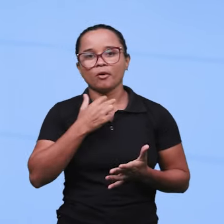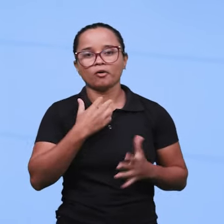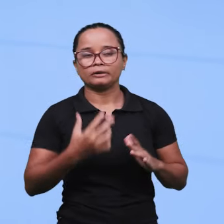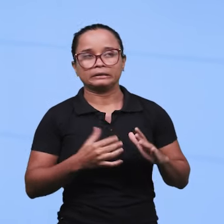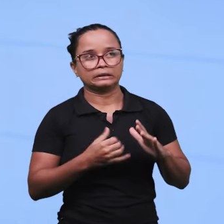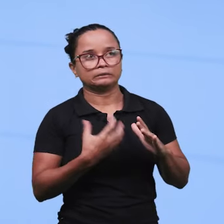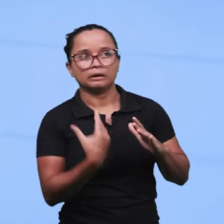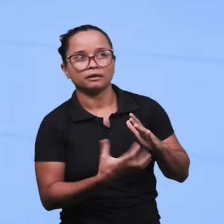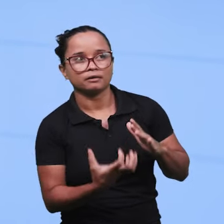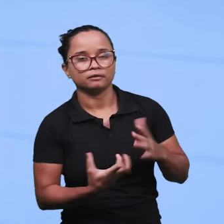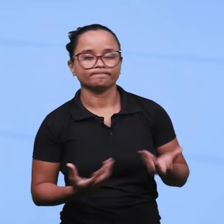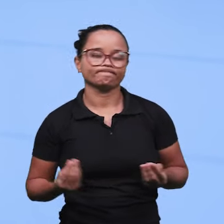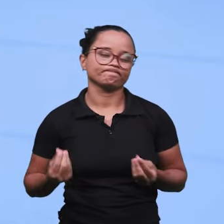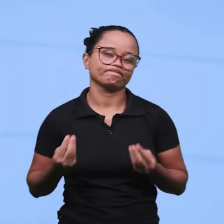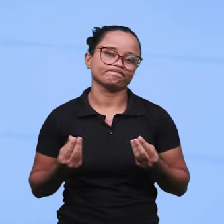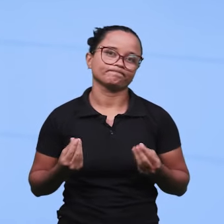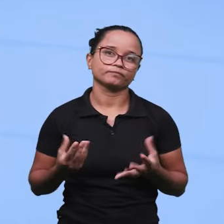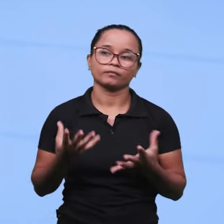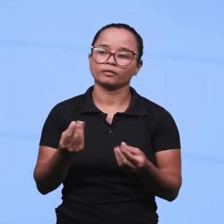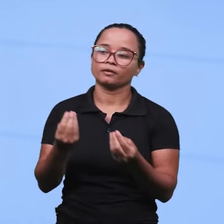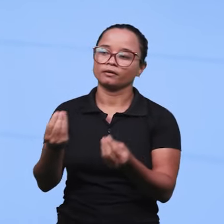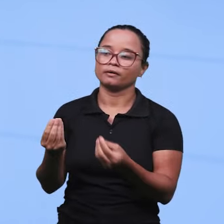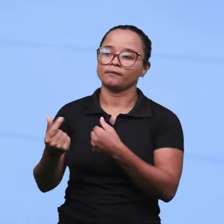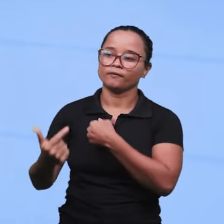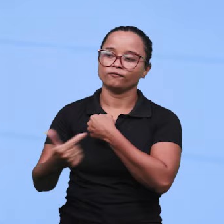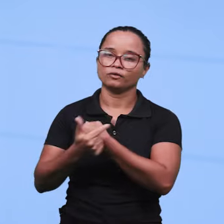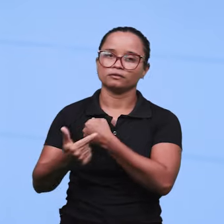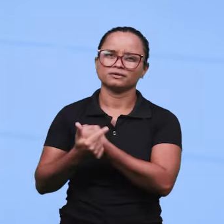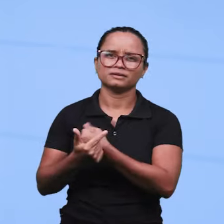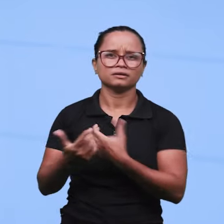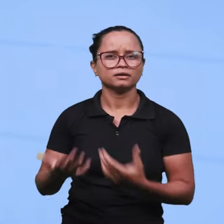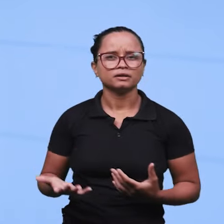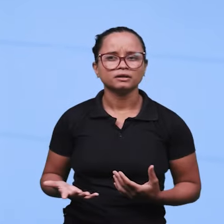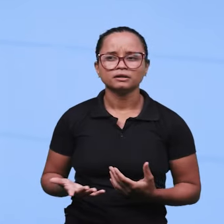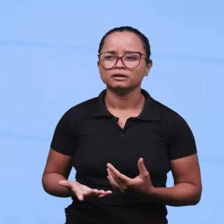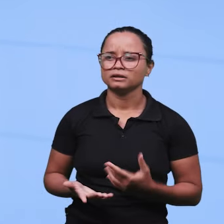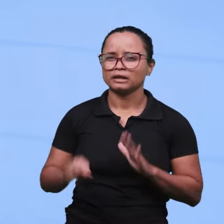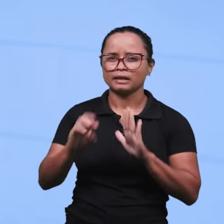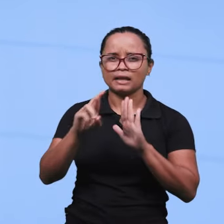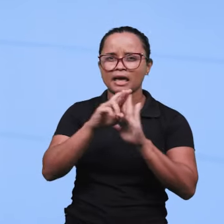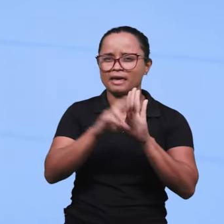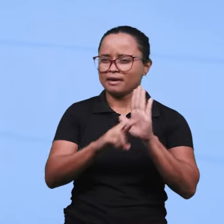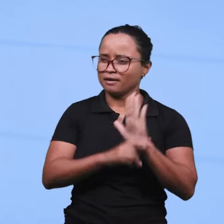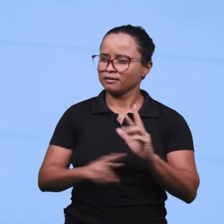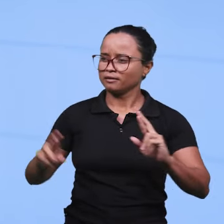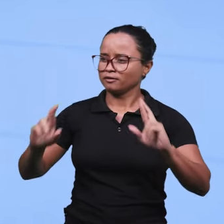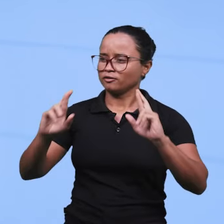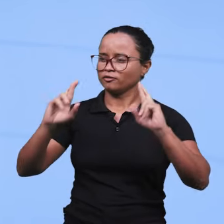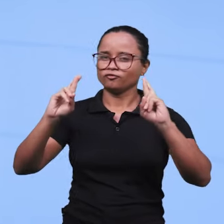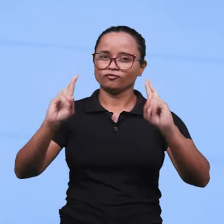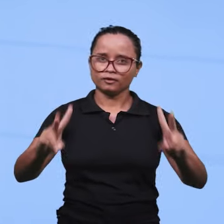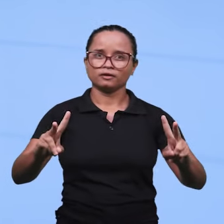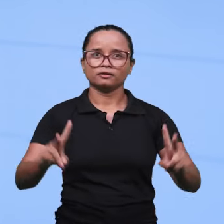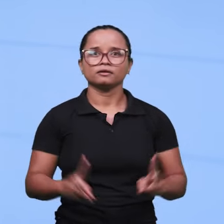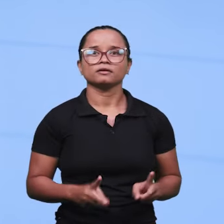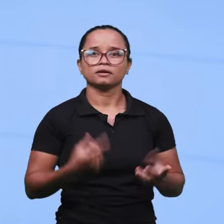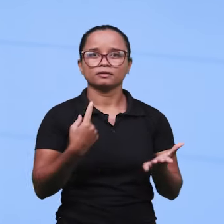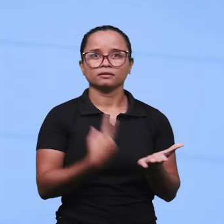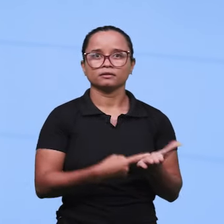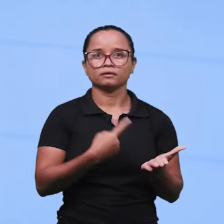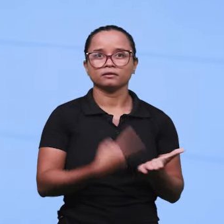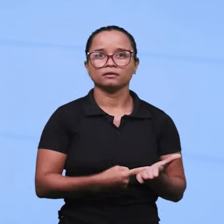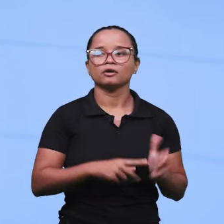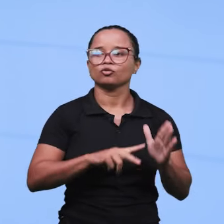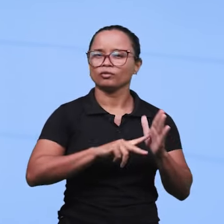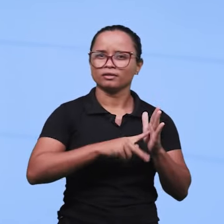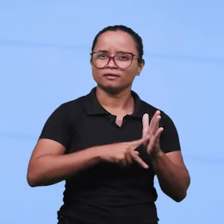oferecer um cargo e ela ditar algumas regras que são diferentes ali do que está no acordo,